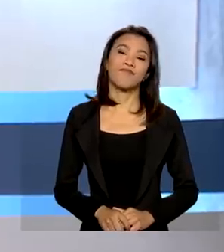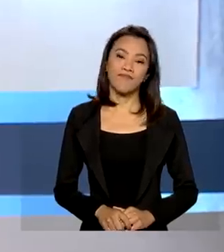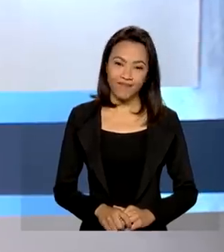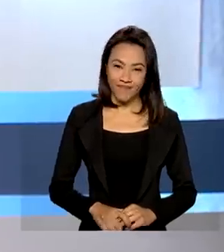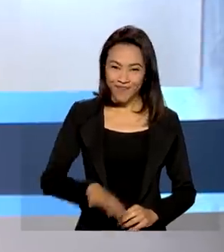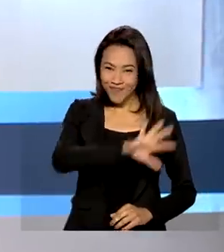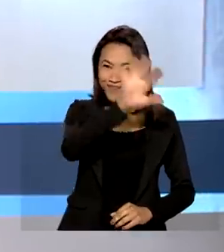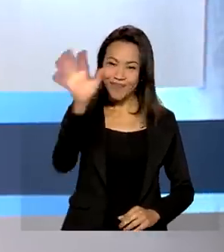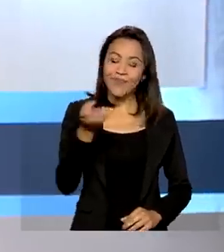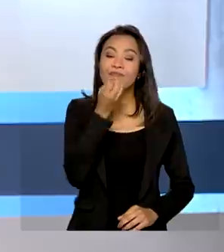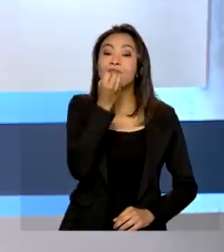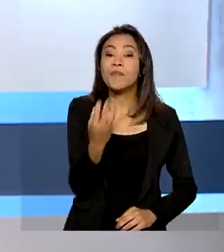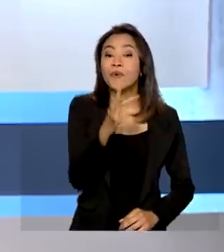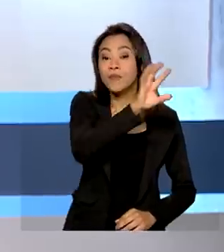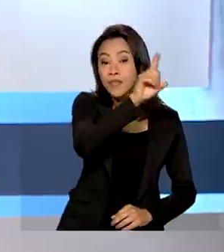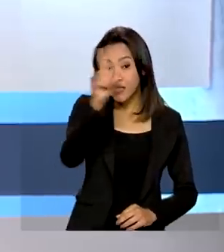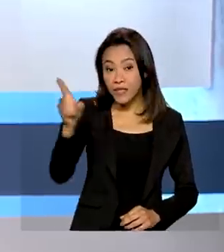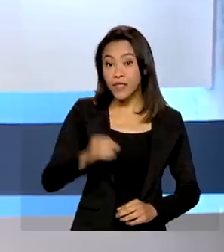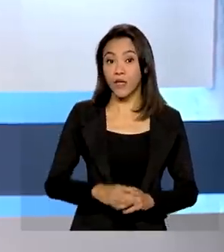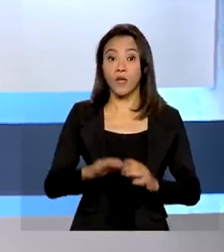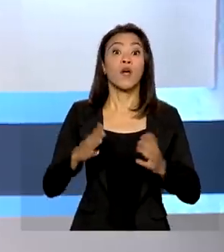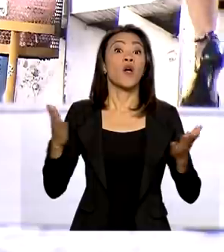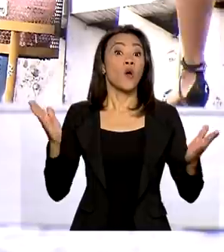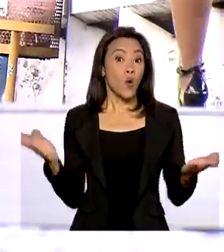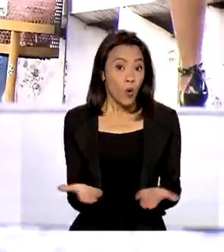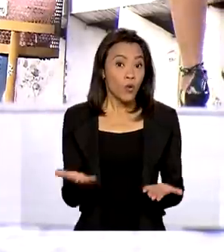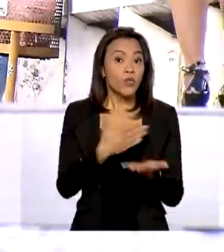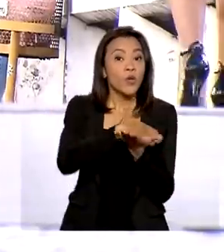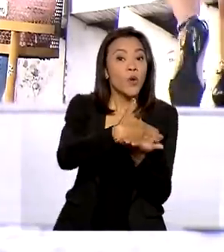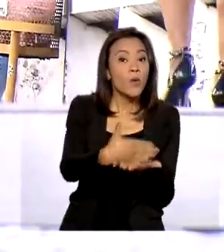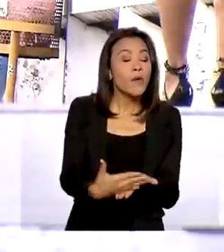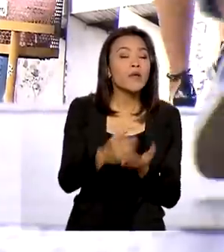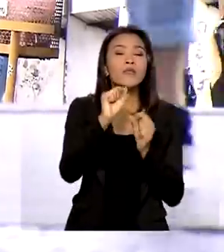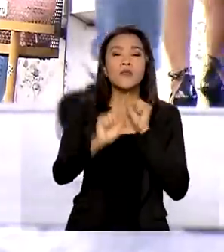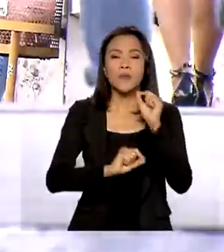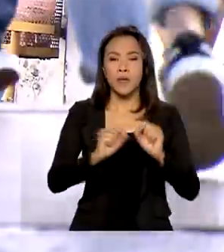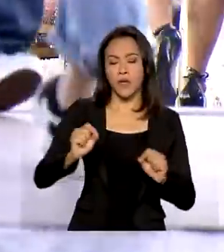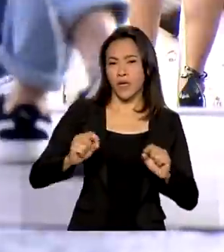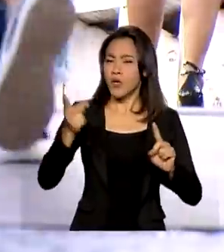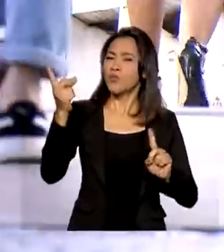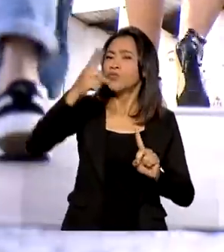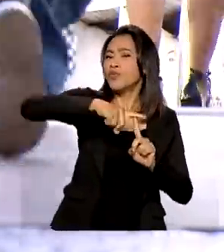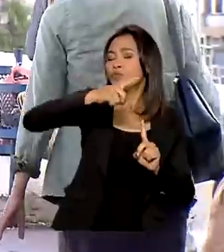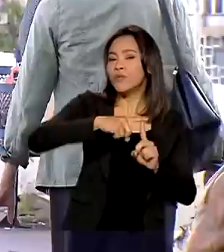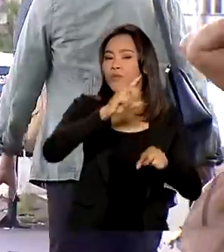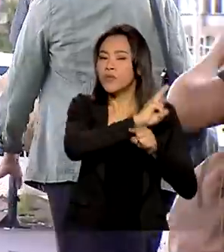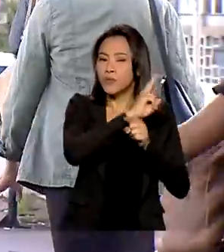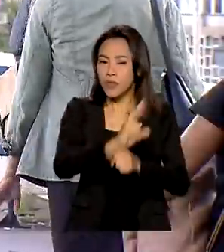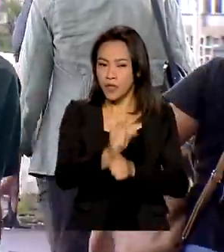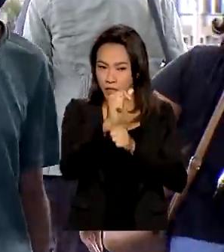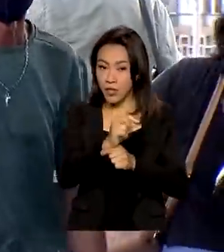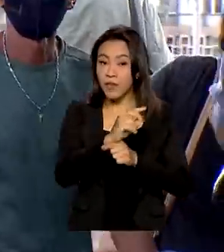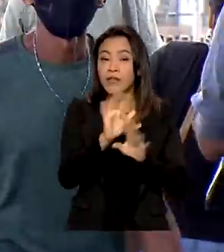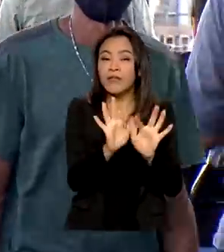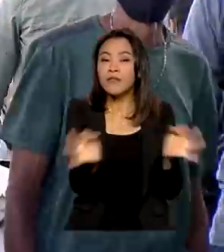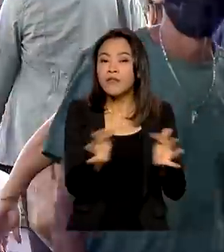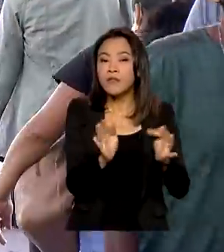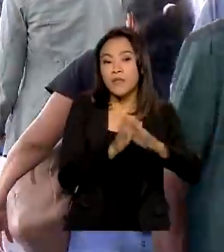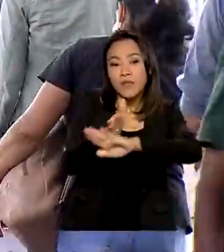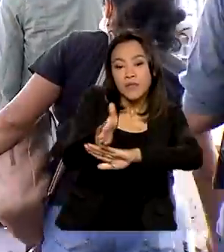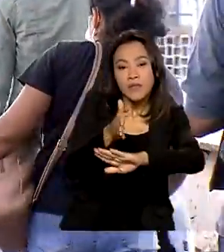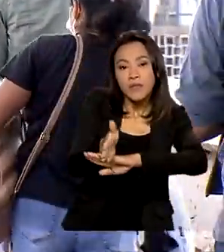Olá, bom dia. Começam a valer hoje modalidades de crédito que vão simplificar acesso ao